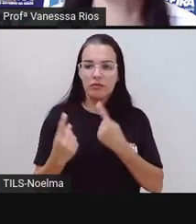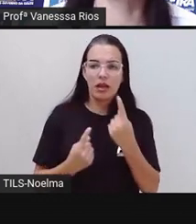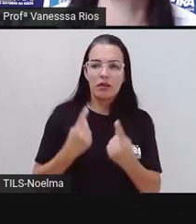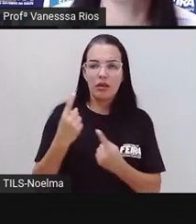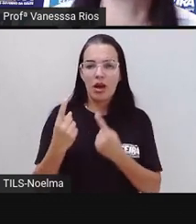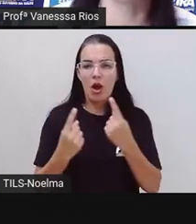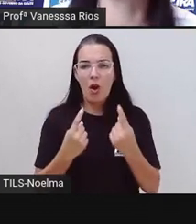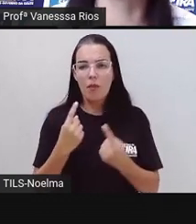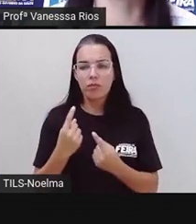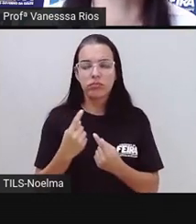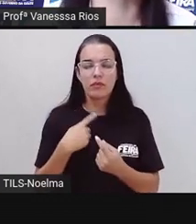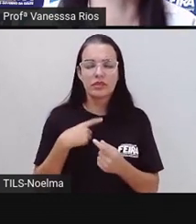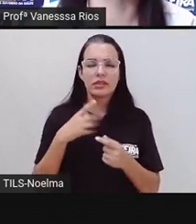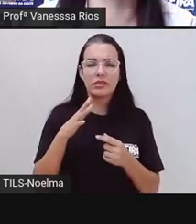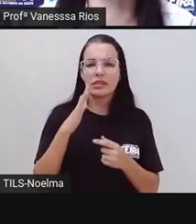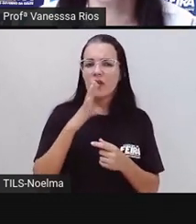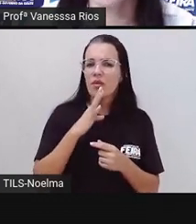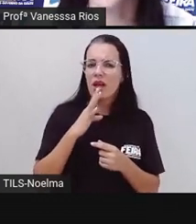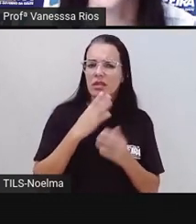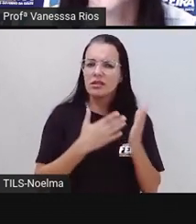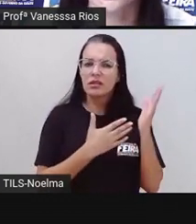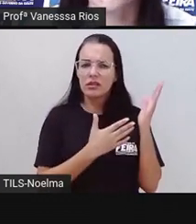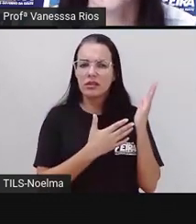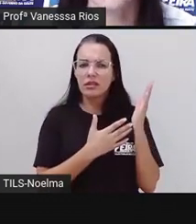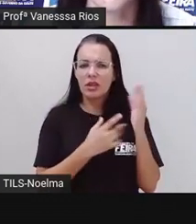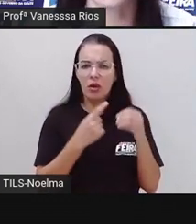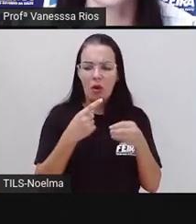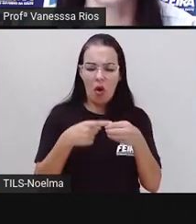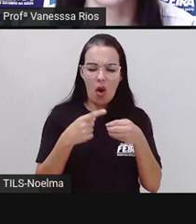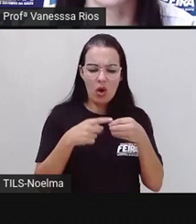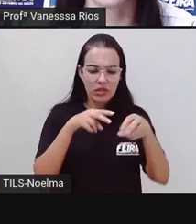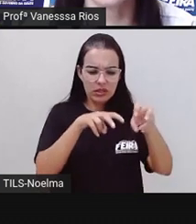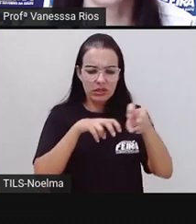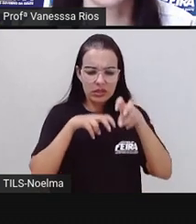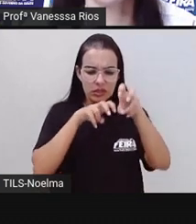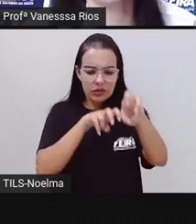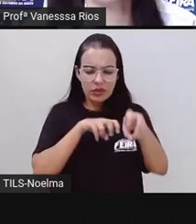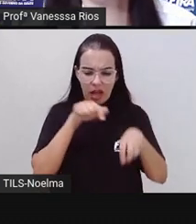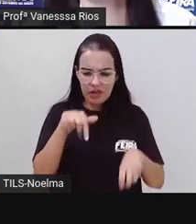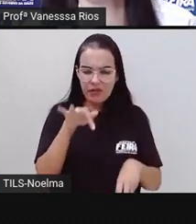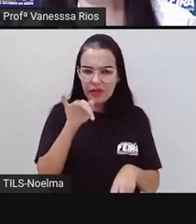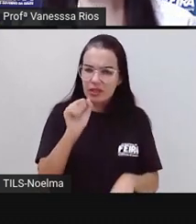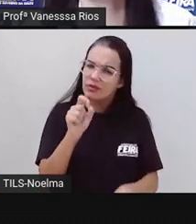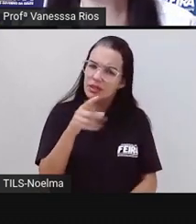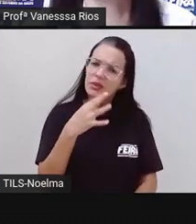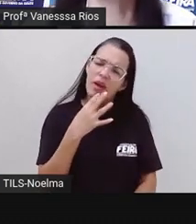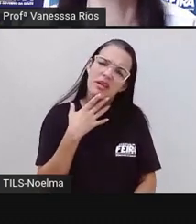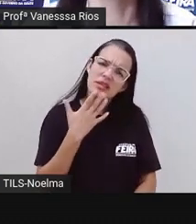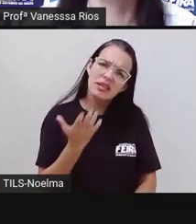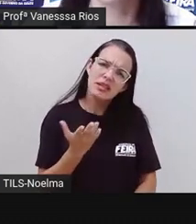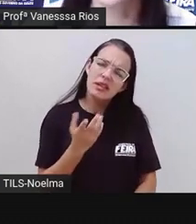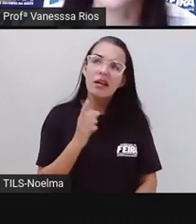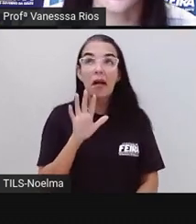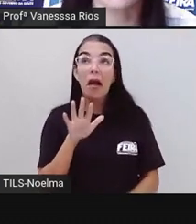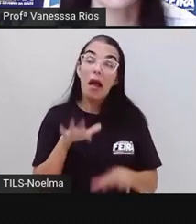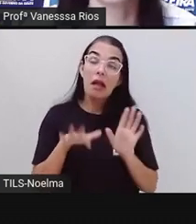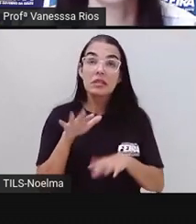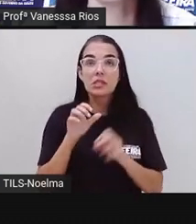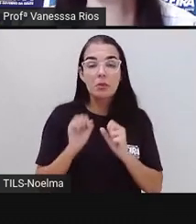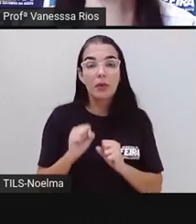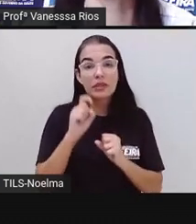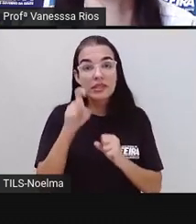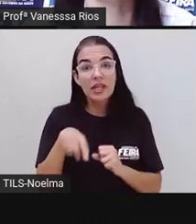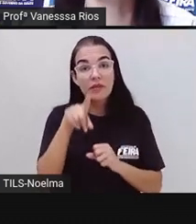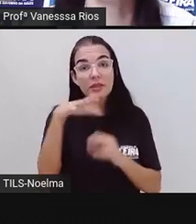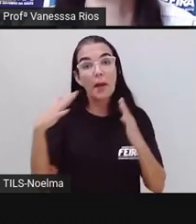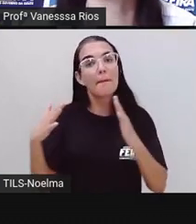a Pró gostaria de perguntar se vocês conhecem os distritos de Feira de Santana. De repente a Pró está falando com alguém que mora em um